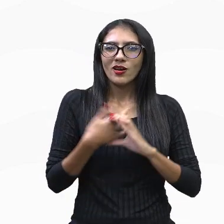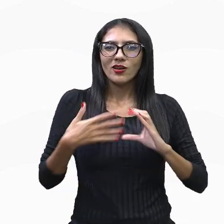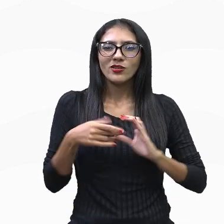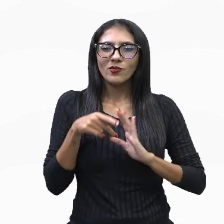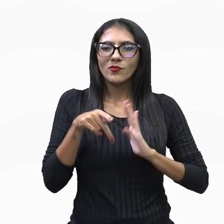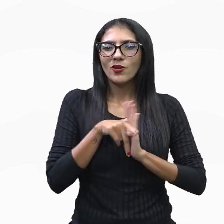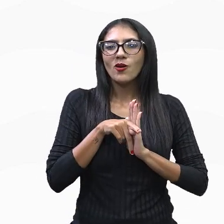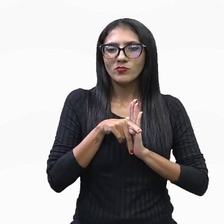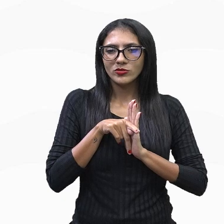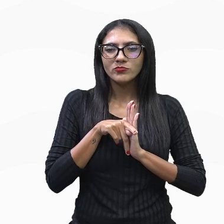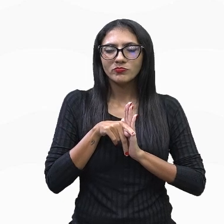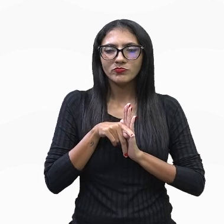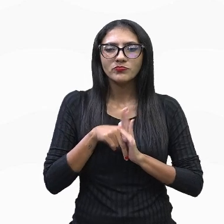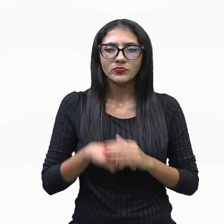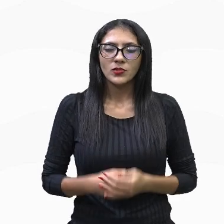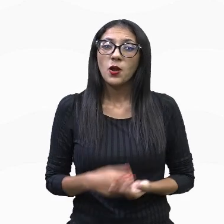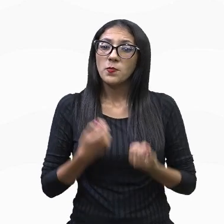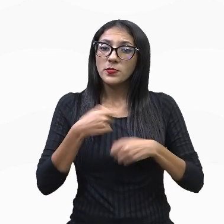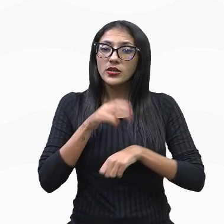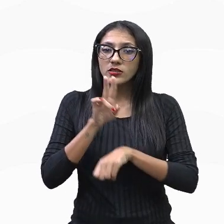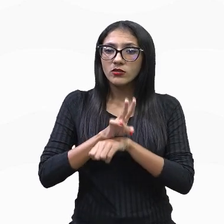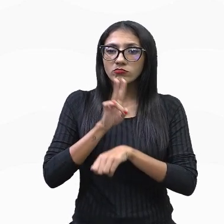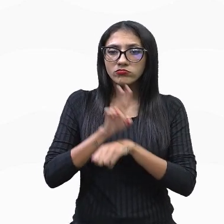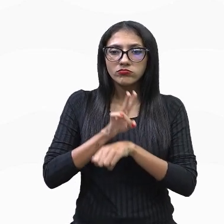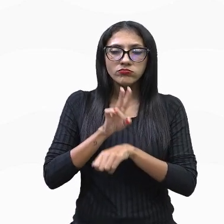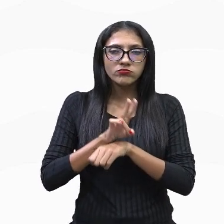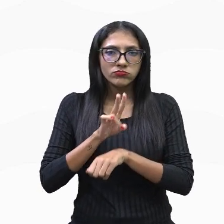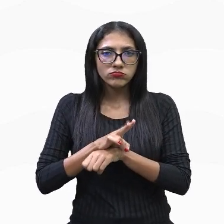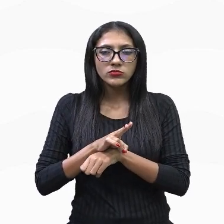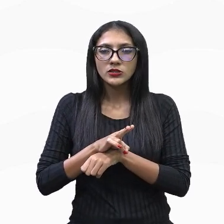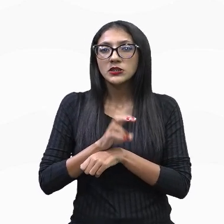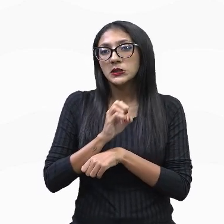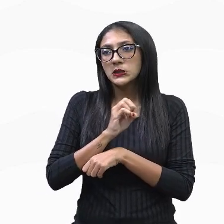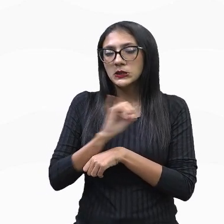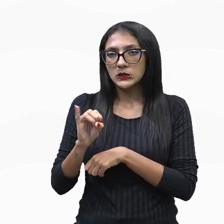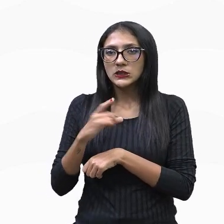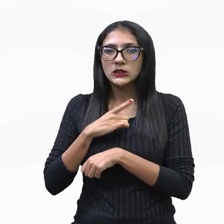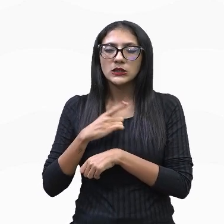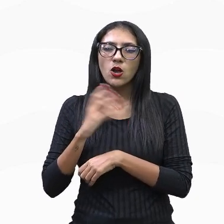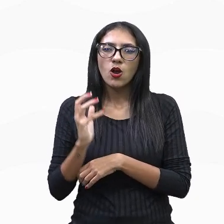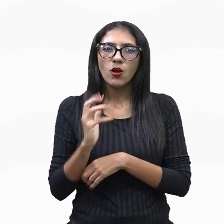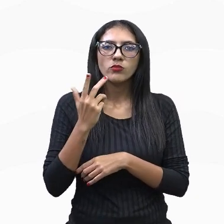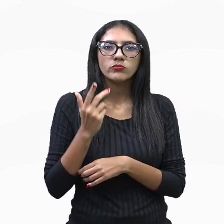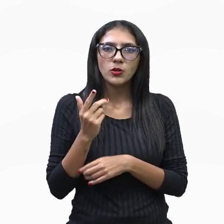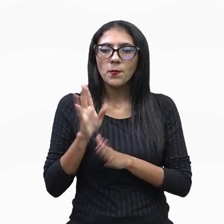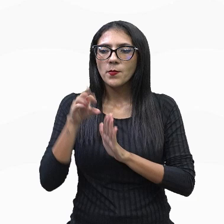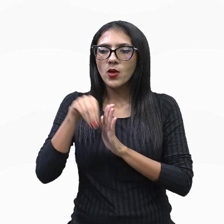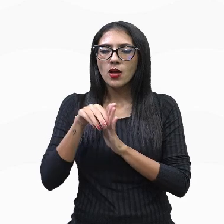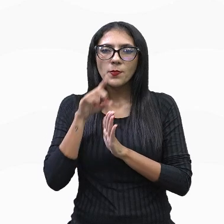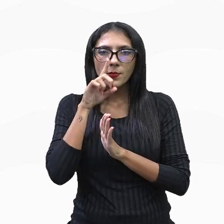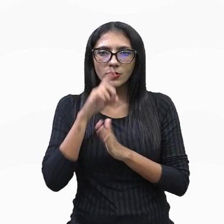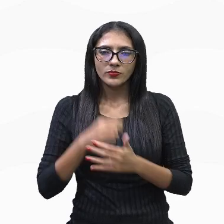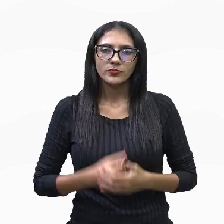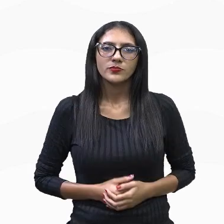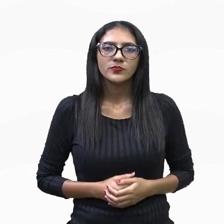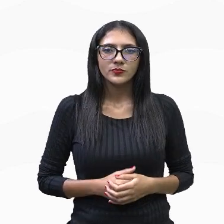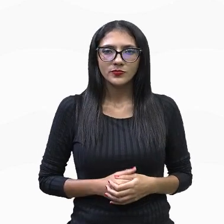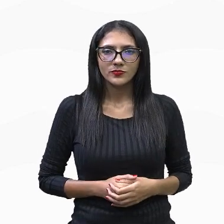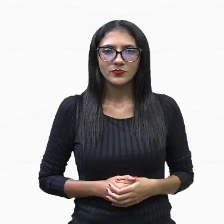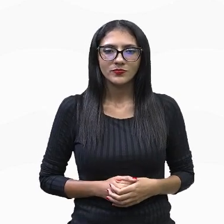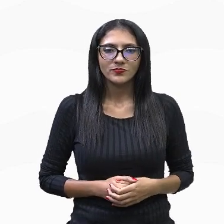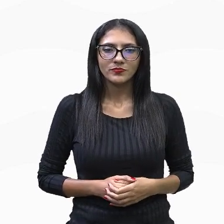tem o direito à estima e à proteção se estiver ameaçada. Olha só, gente. As pesquisas de Franz Boas,